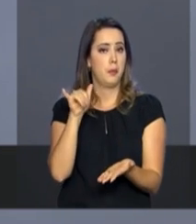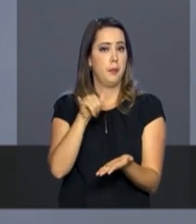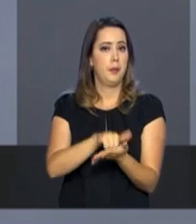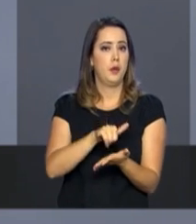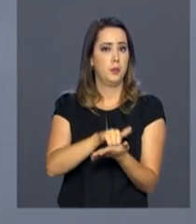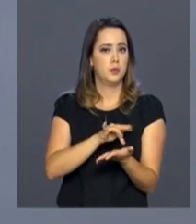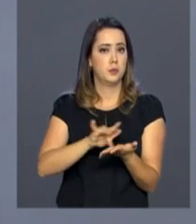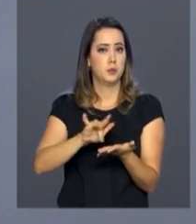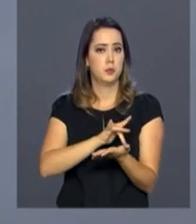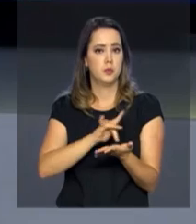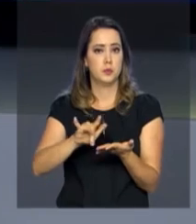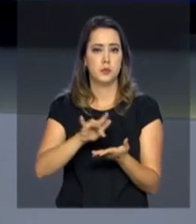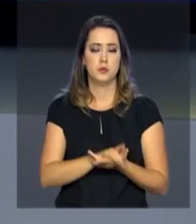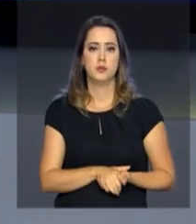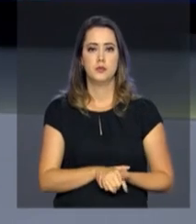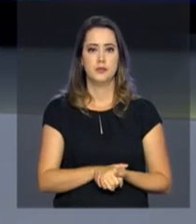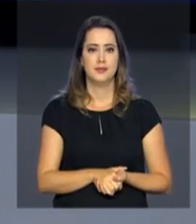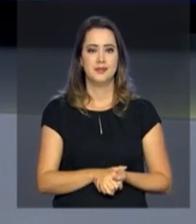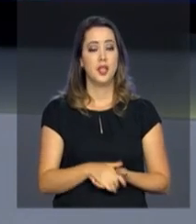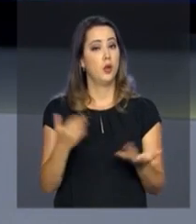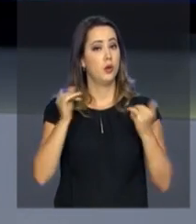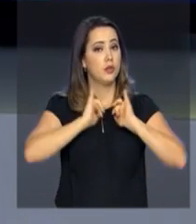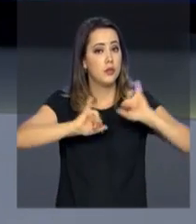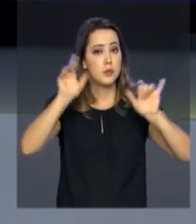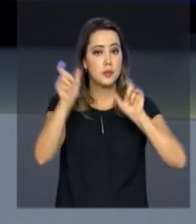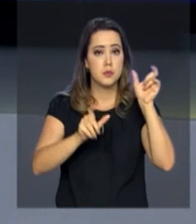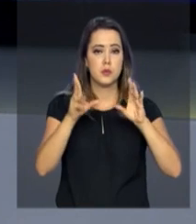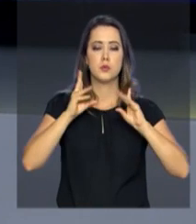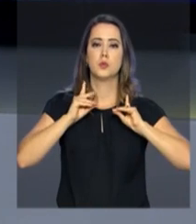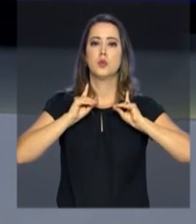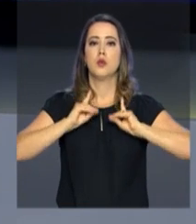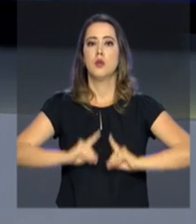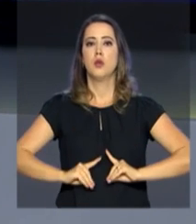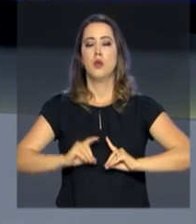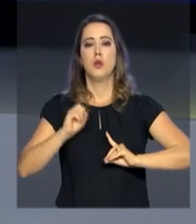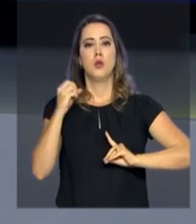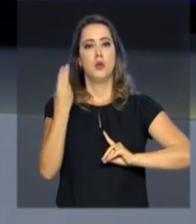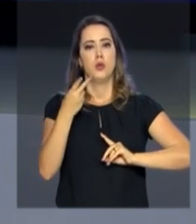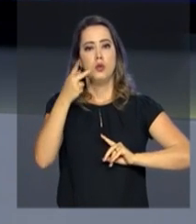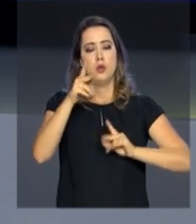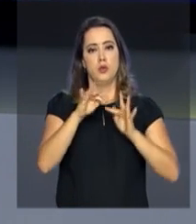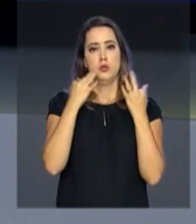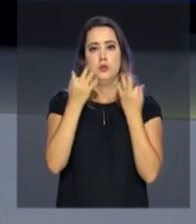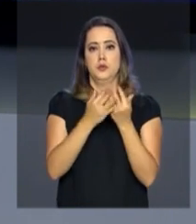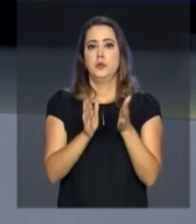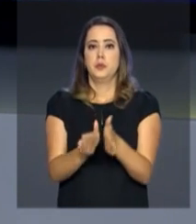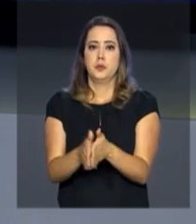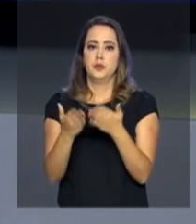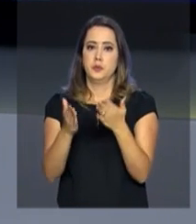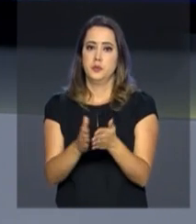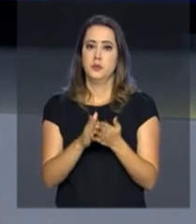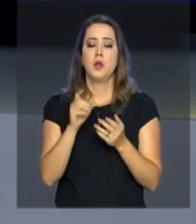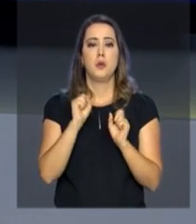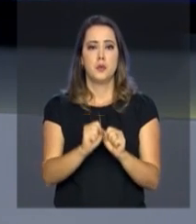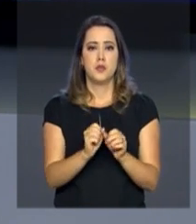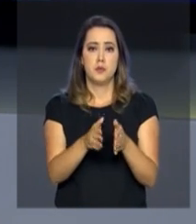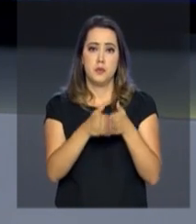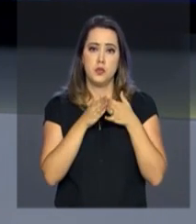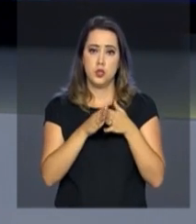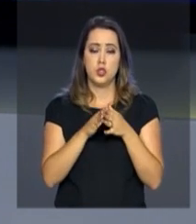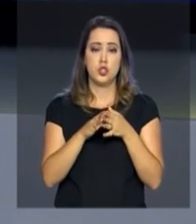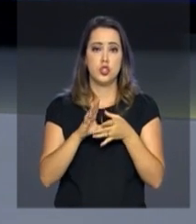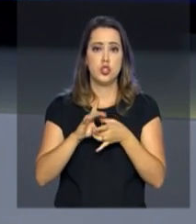para celular. E a notícia agora é para pessoas com deficiência ou de famílias carentes. Agora já é possível